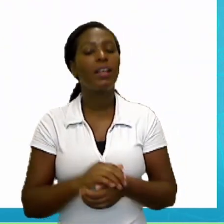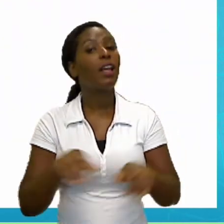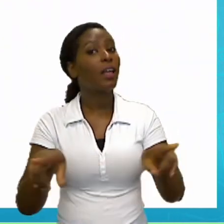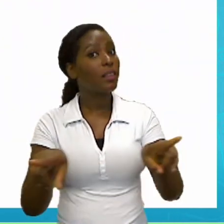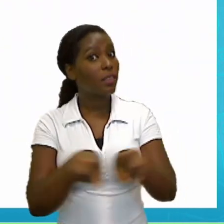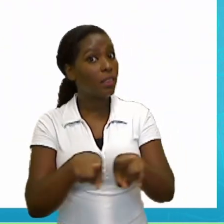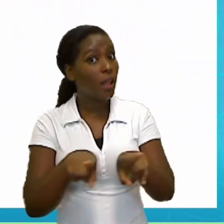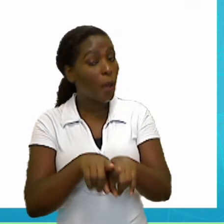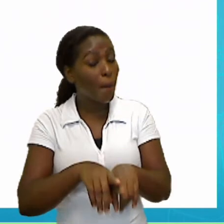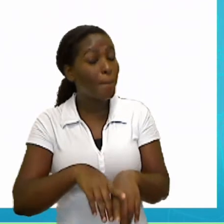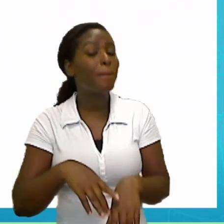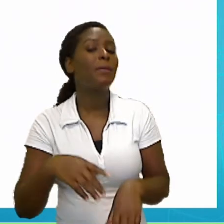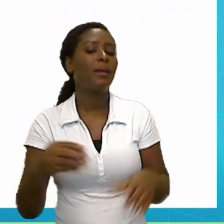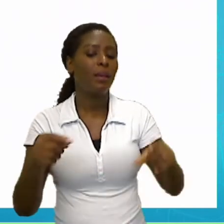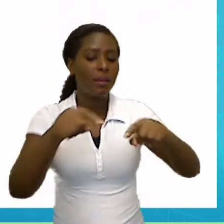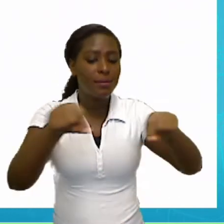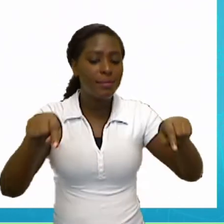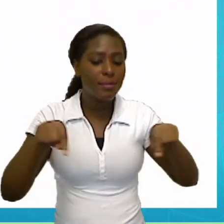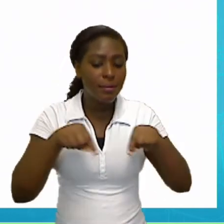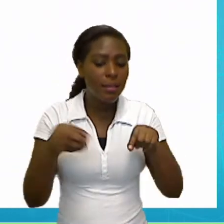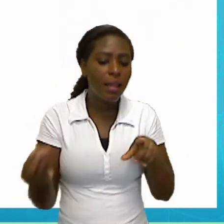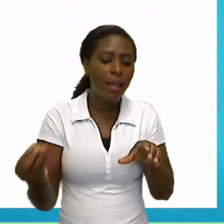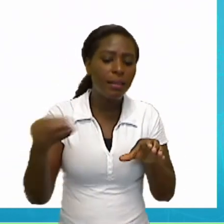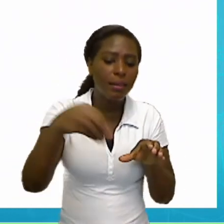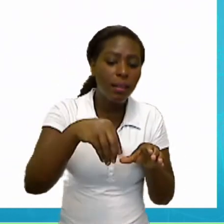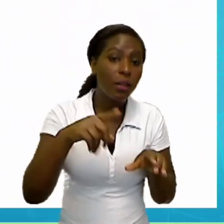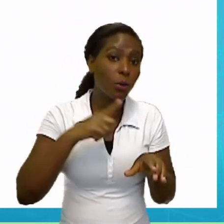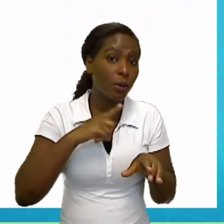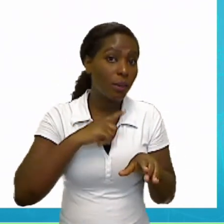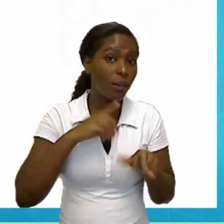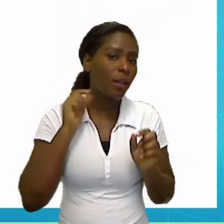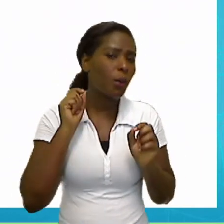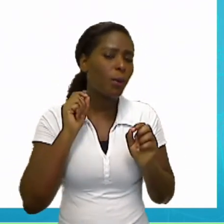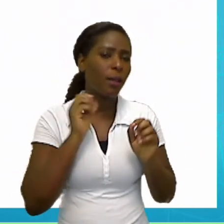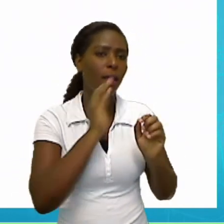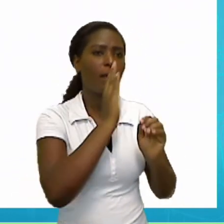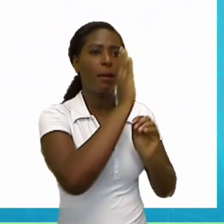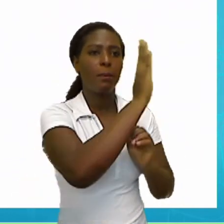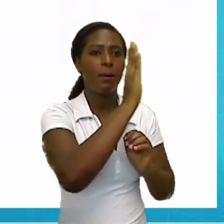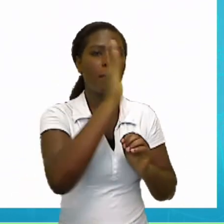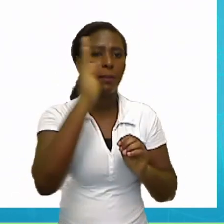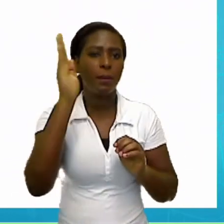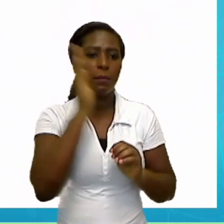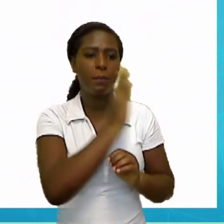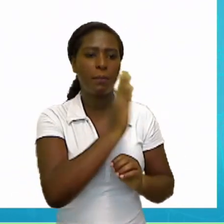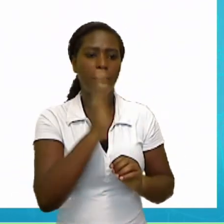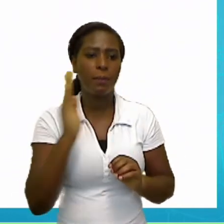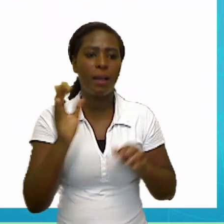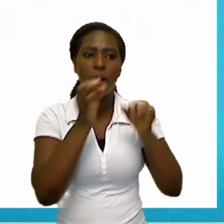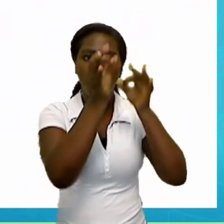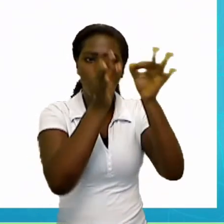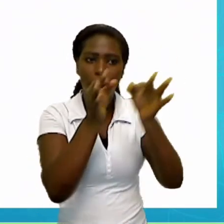Também muito comum em sala de aula, que é a prateleira, uma estante, né? Shelf.